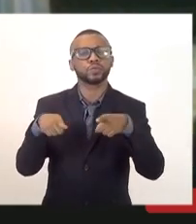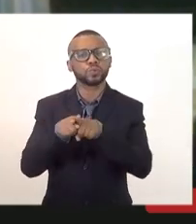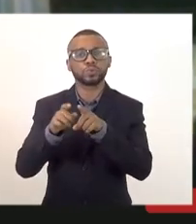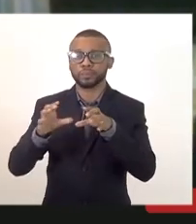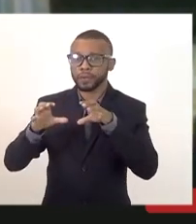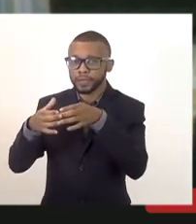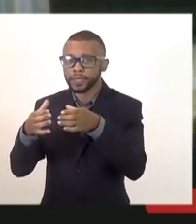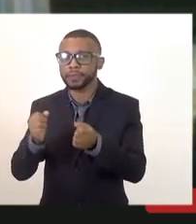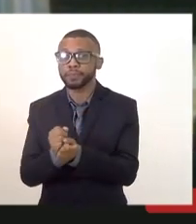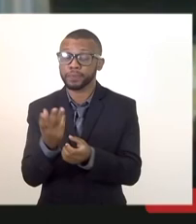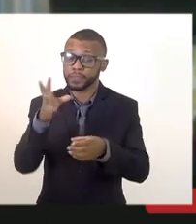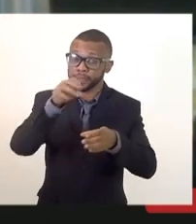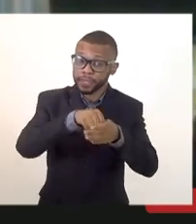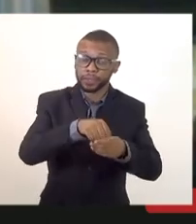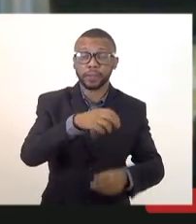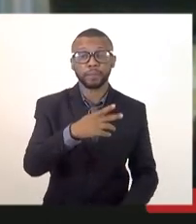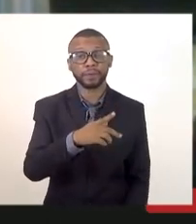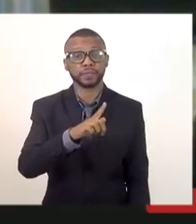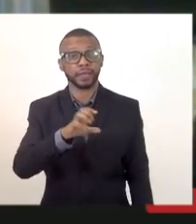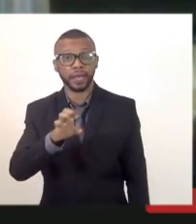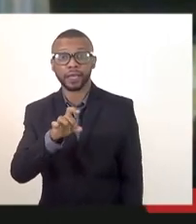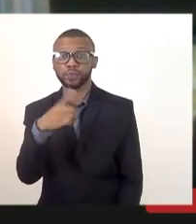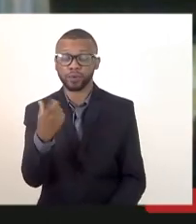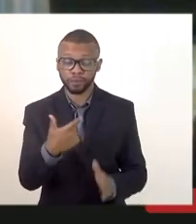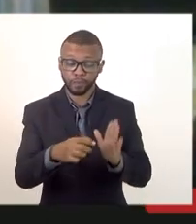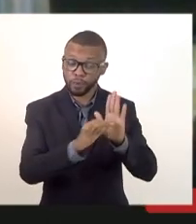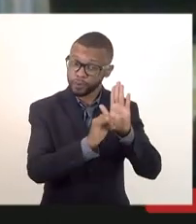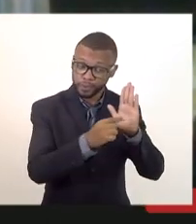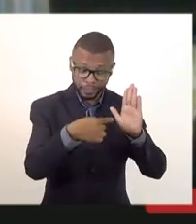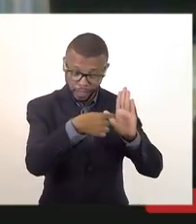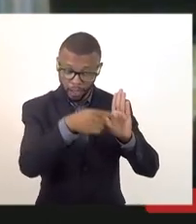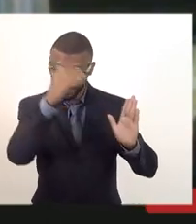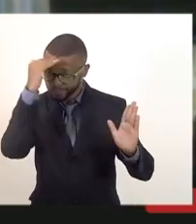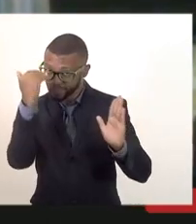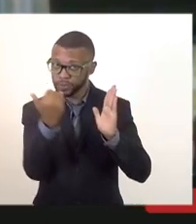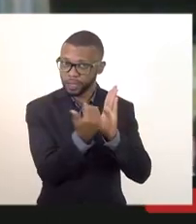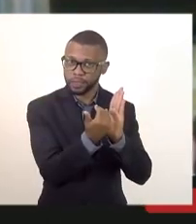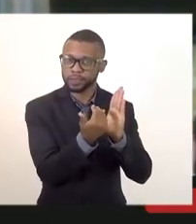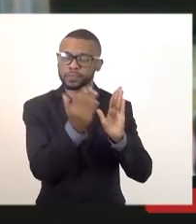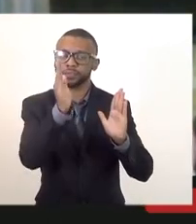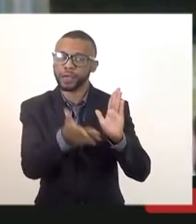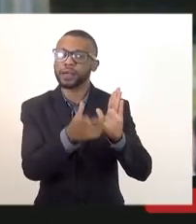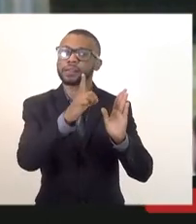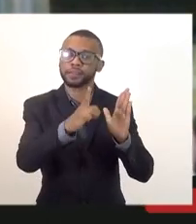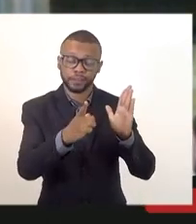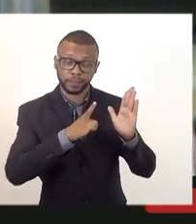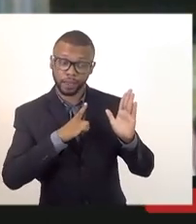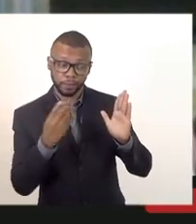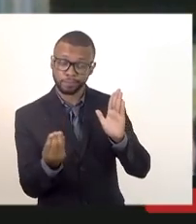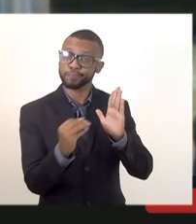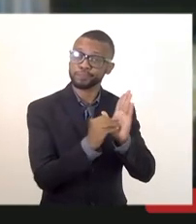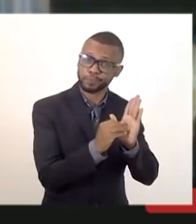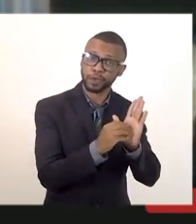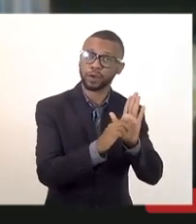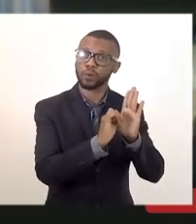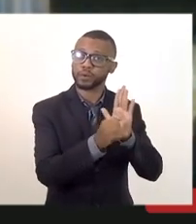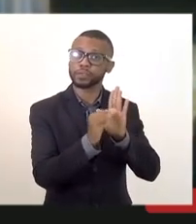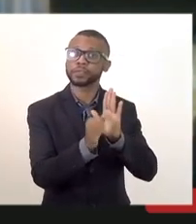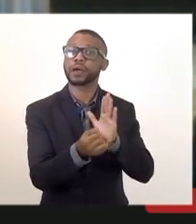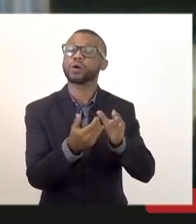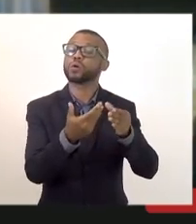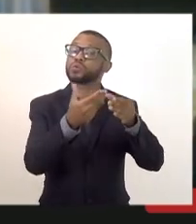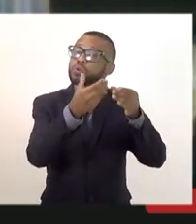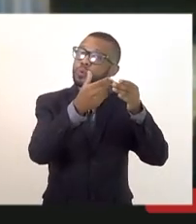Procuradoria Geral do Estado e nós vamos respeitar o que está publicado no edital do concurso de